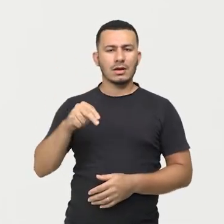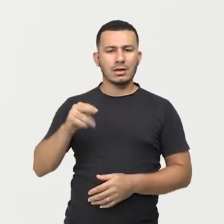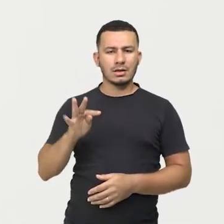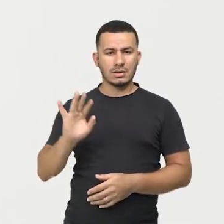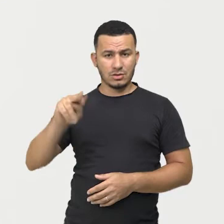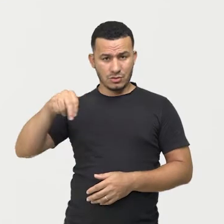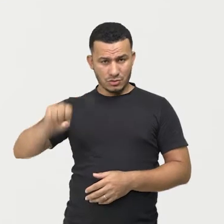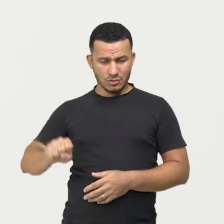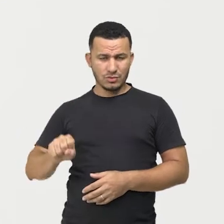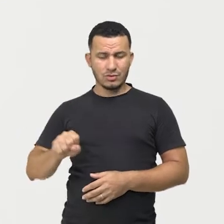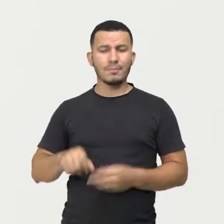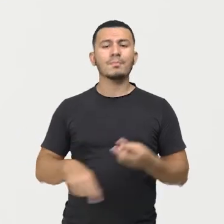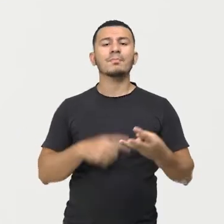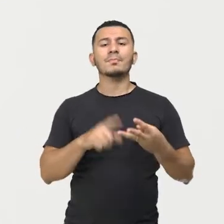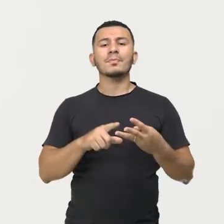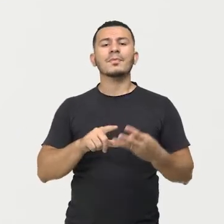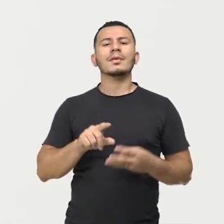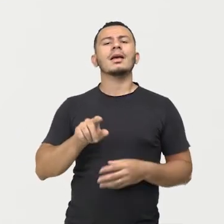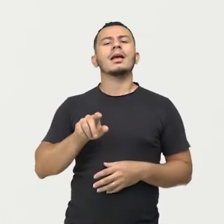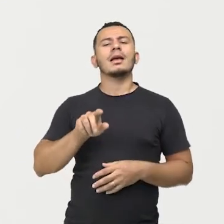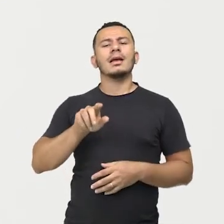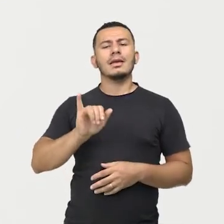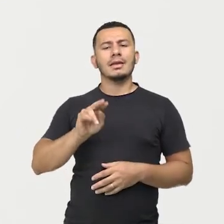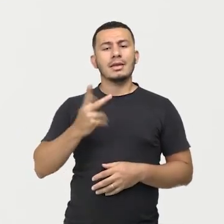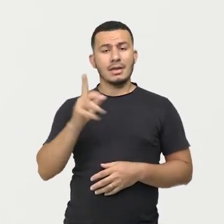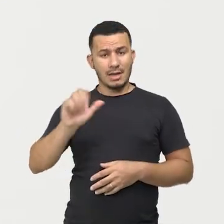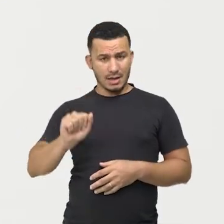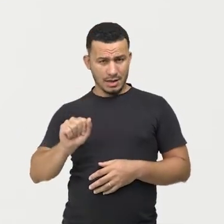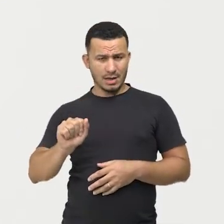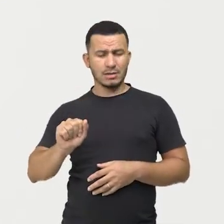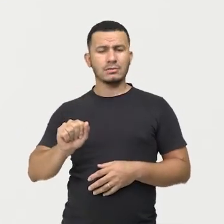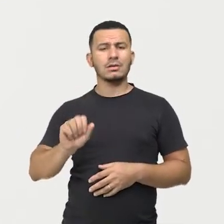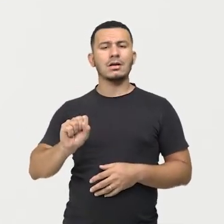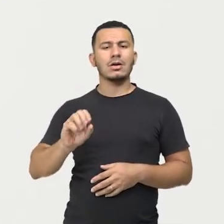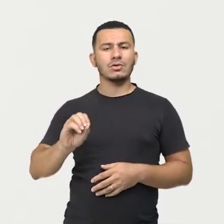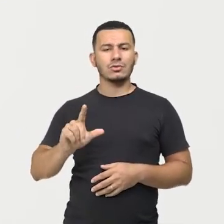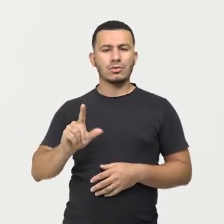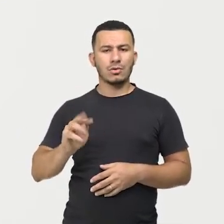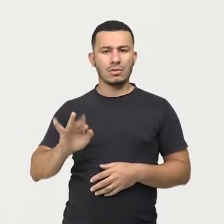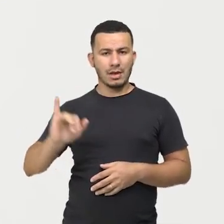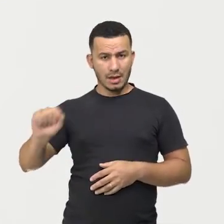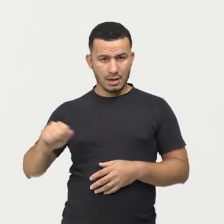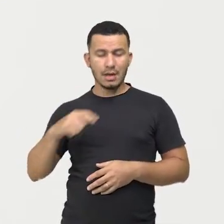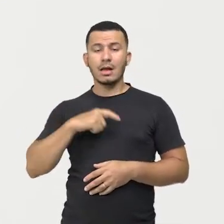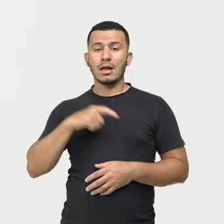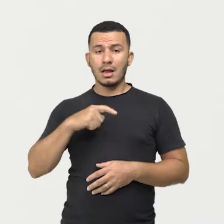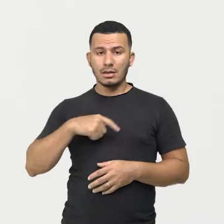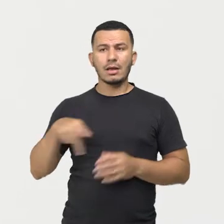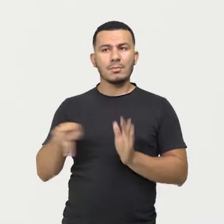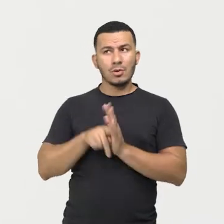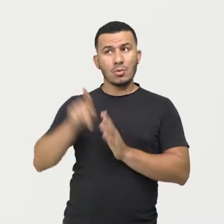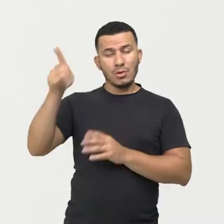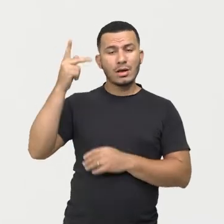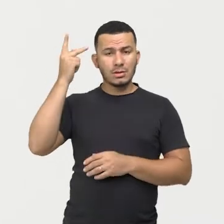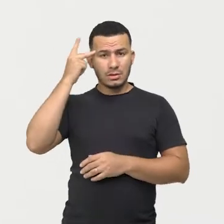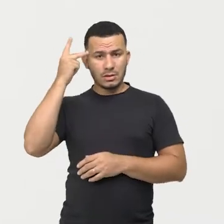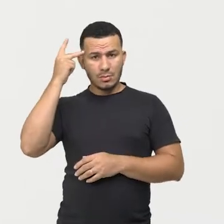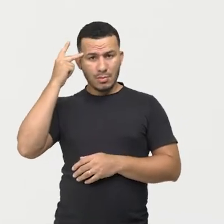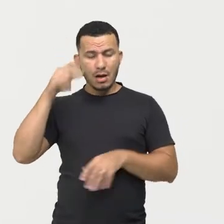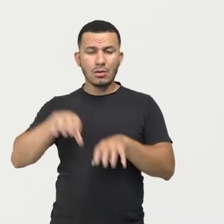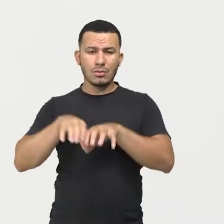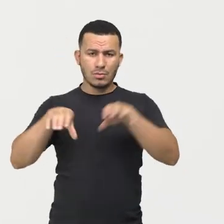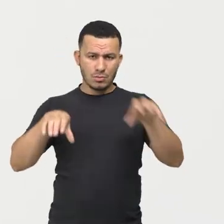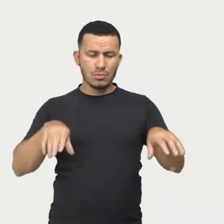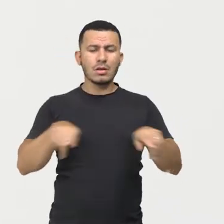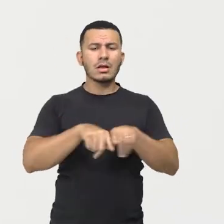é uma que fica entre dois municípios, no município de São Paulo, que é a Ilha Solteira, e também de Selvírio, em